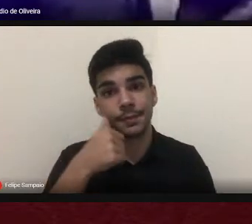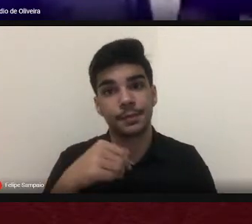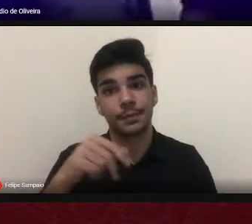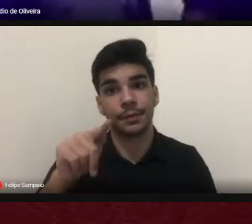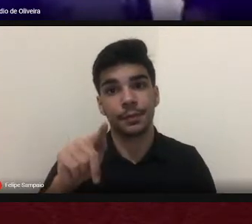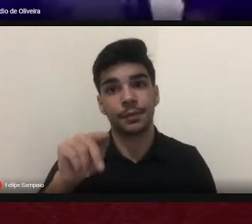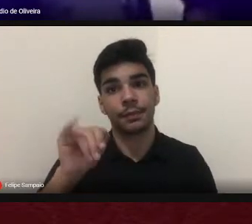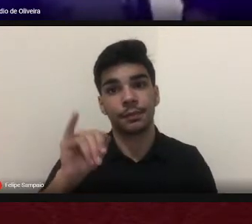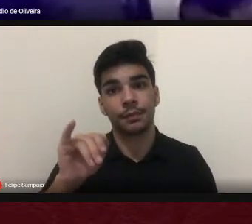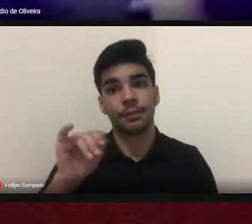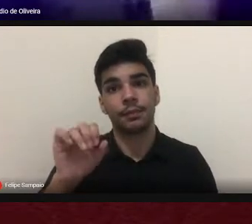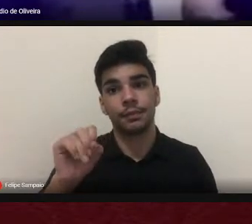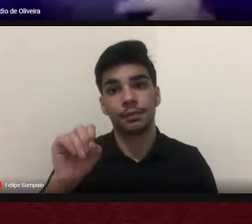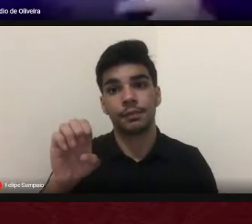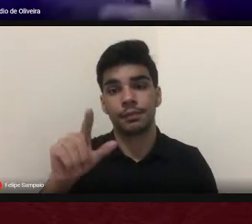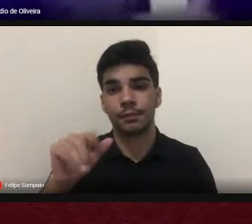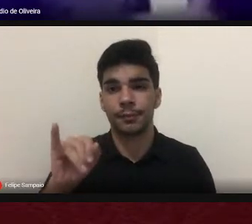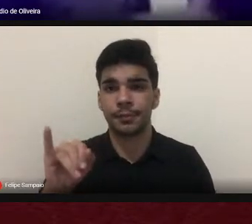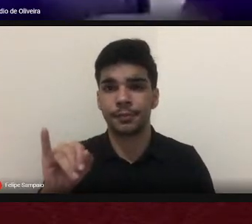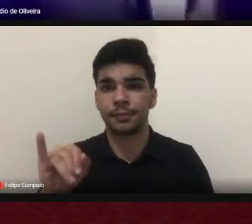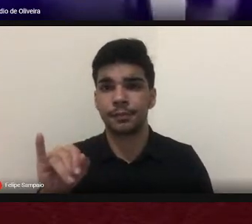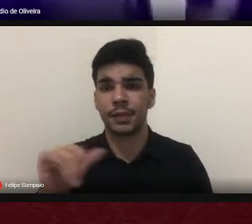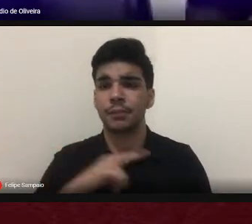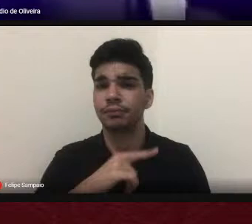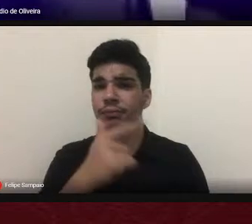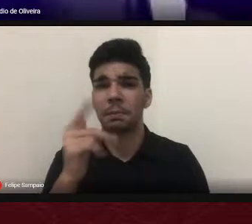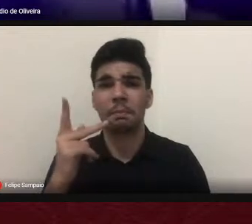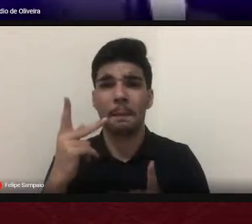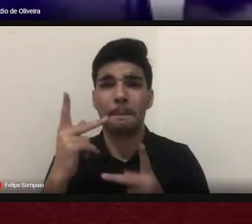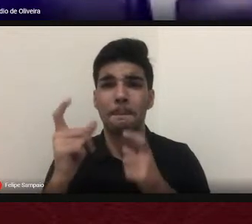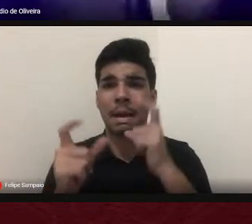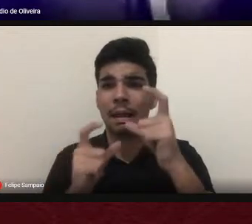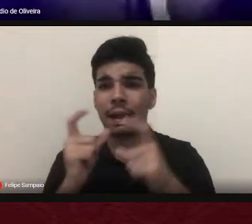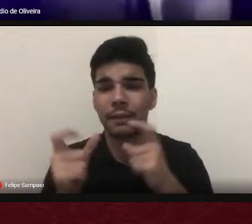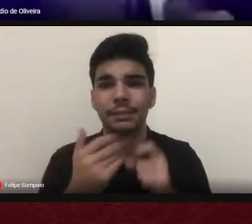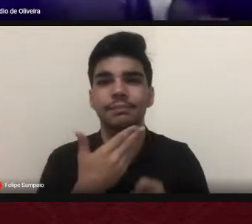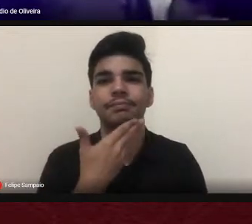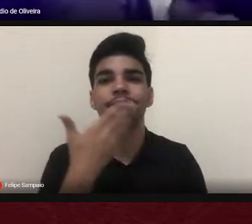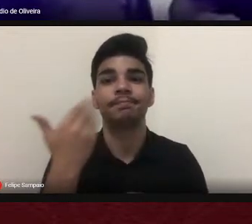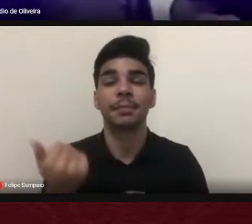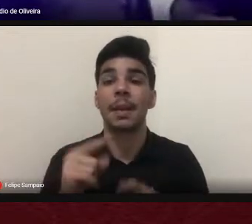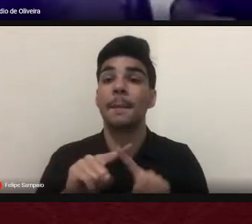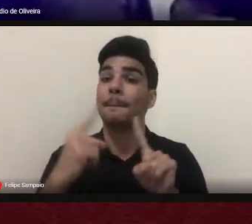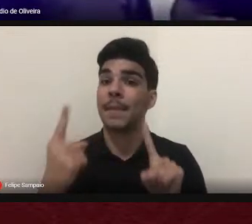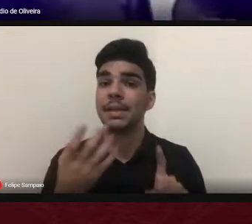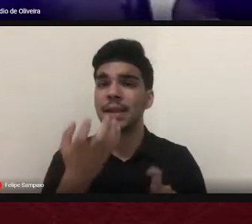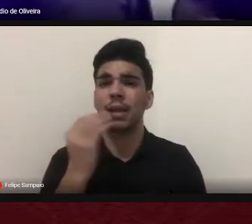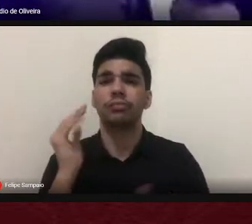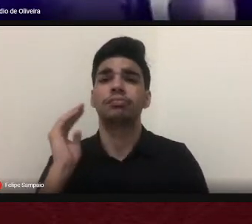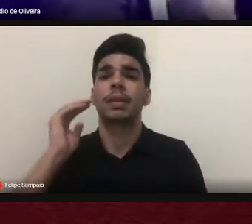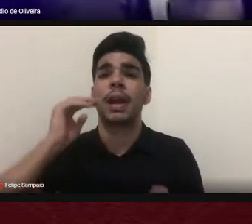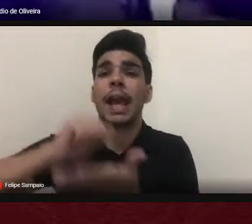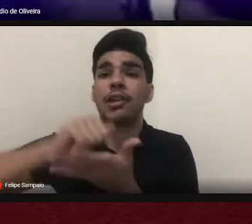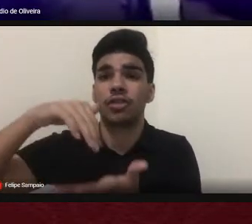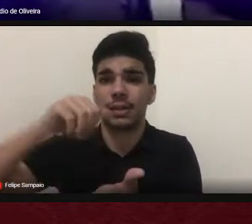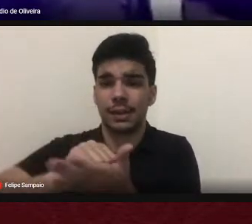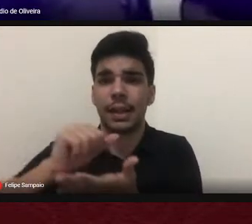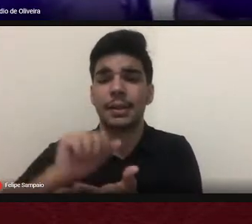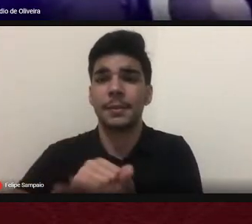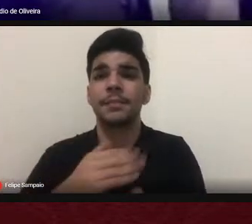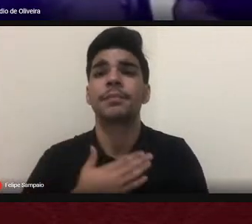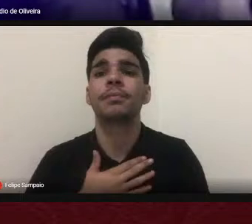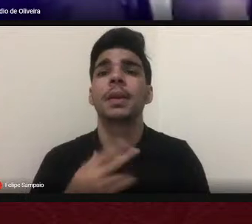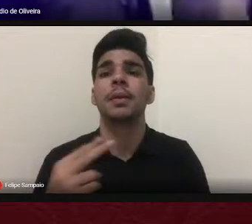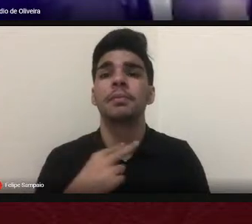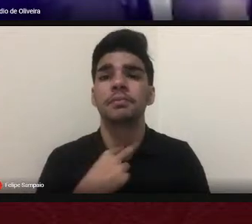palavras melhores para explicar minha preocupação mas eu quero deixar registrado aqui a minha voz